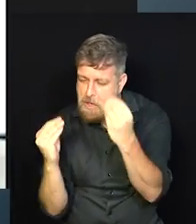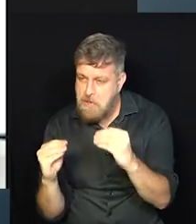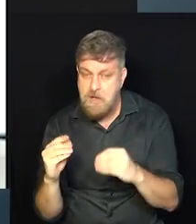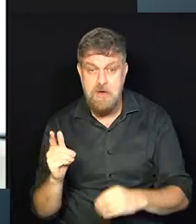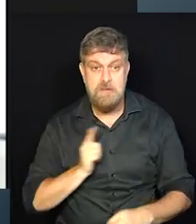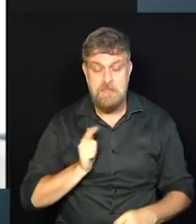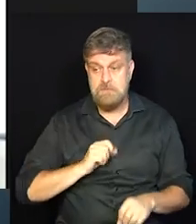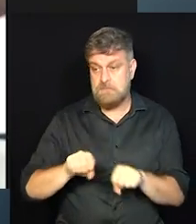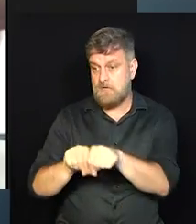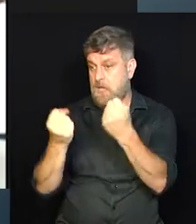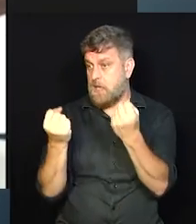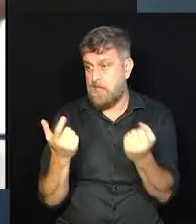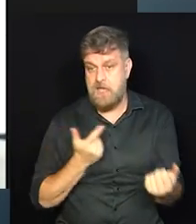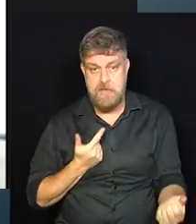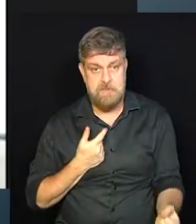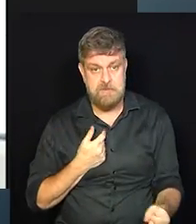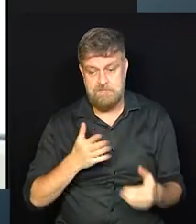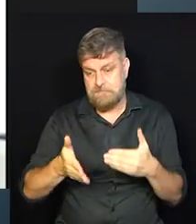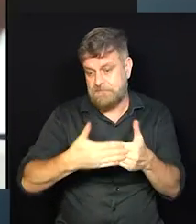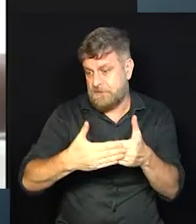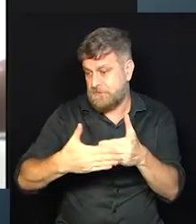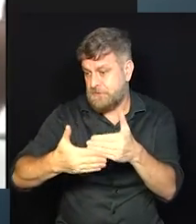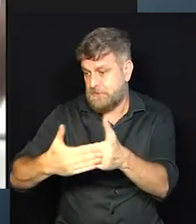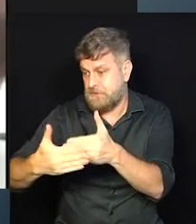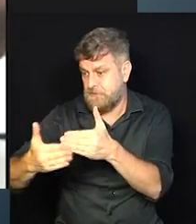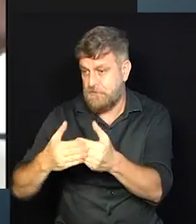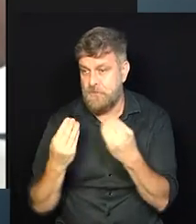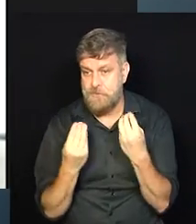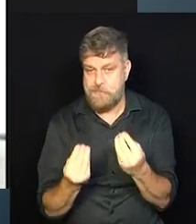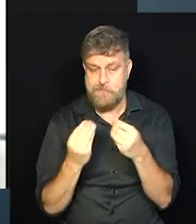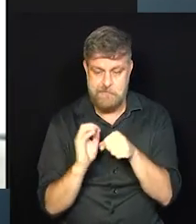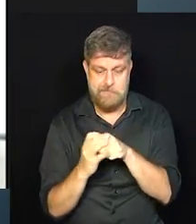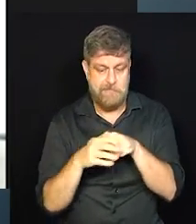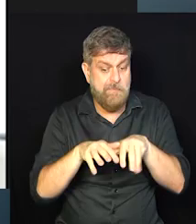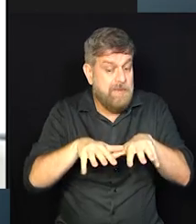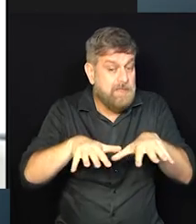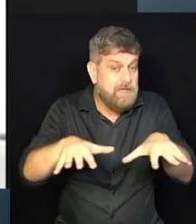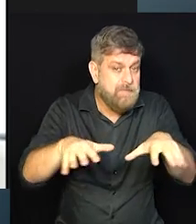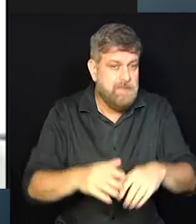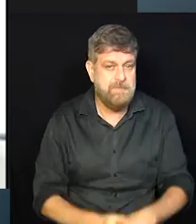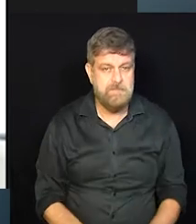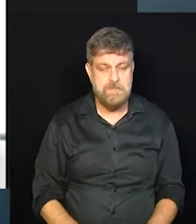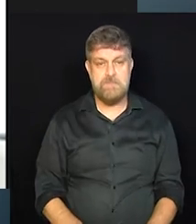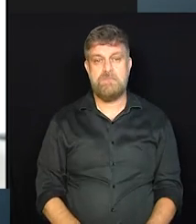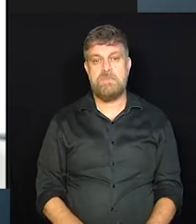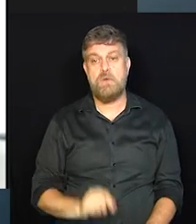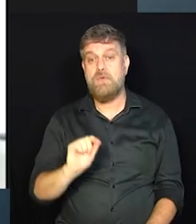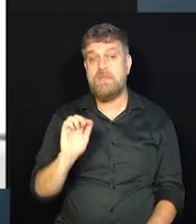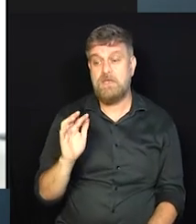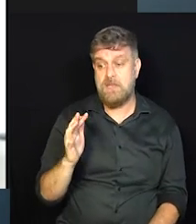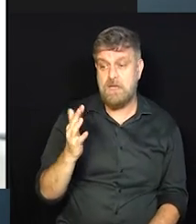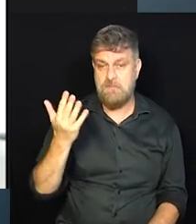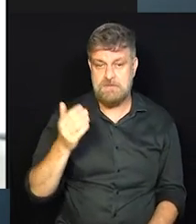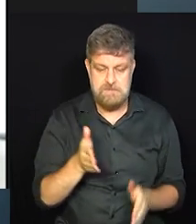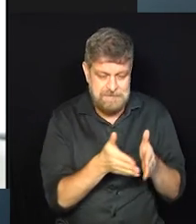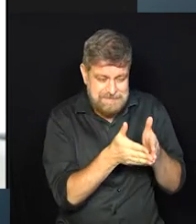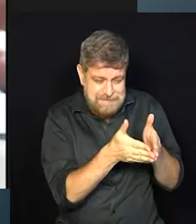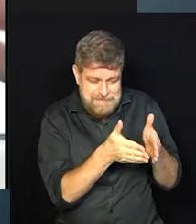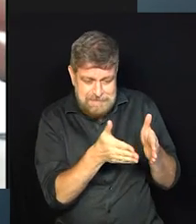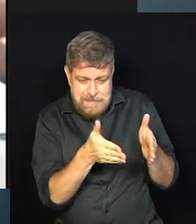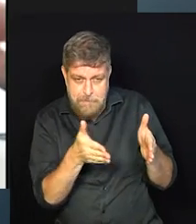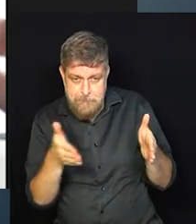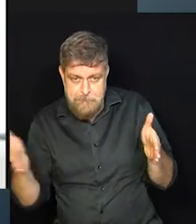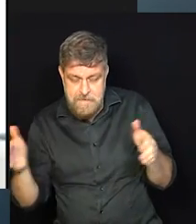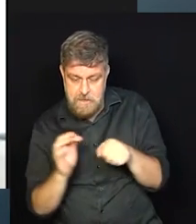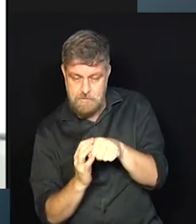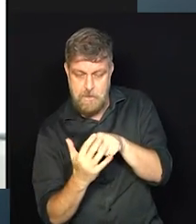uma quebra completa na pandemia, então, sem dúvida, o que aconteceu nessa pandemia